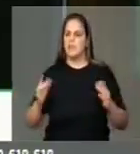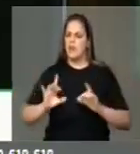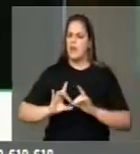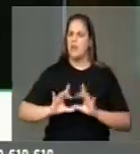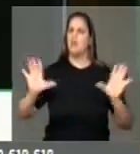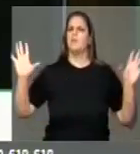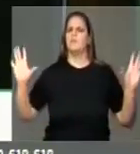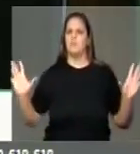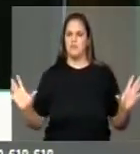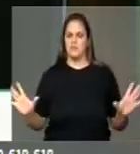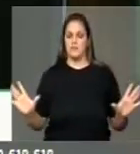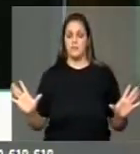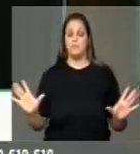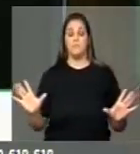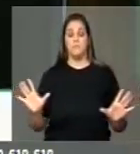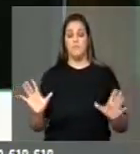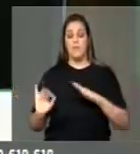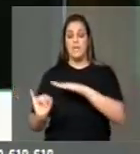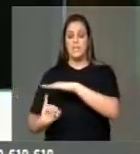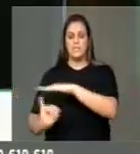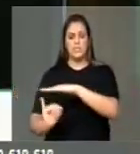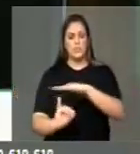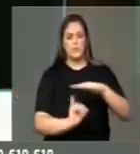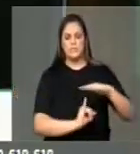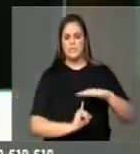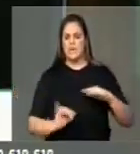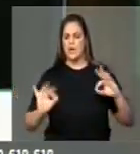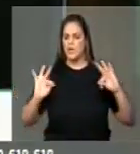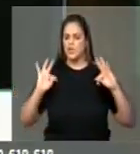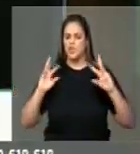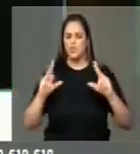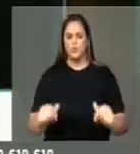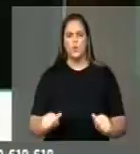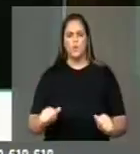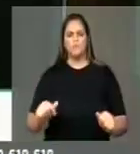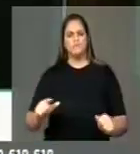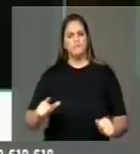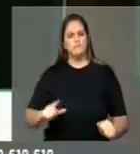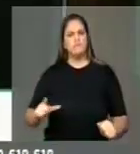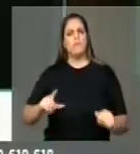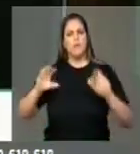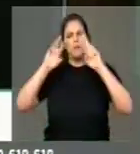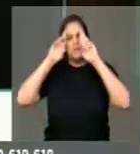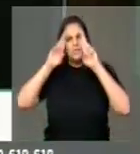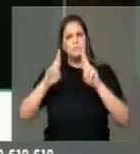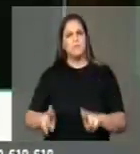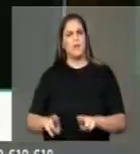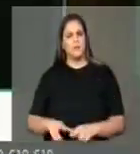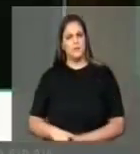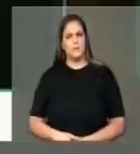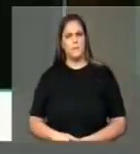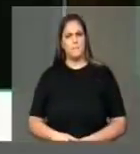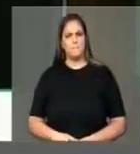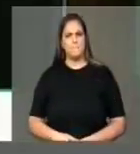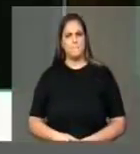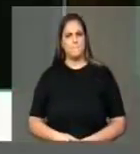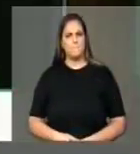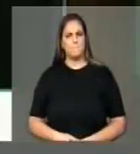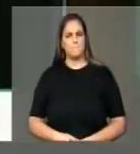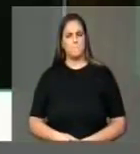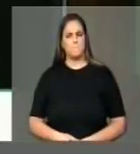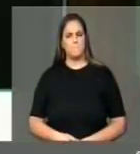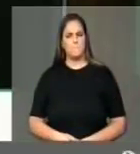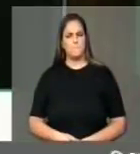onde as instituições todas são respeitadas e que o nosso